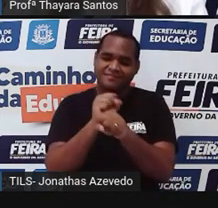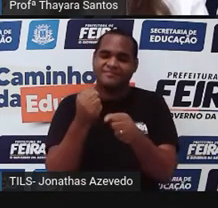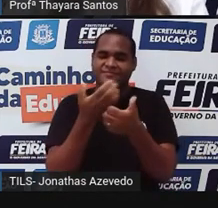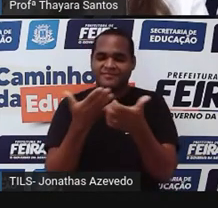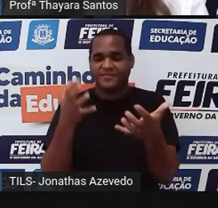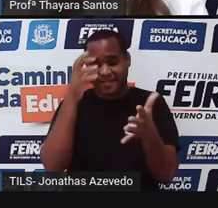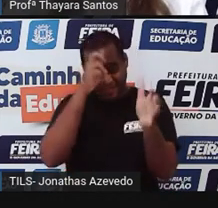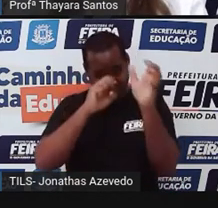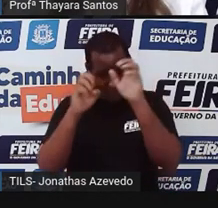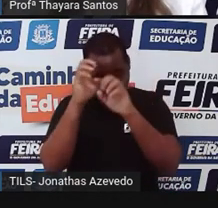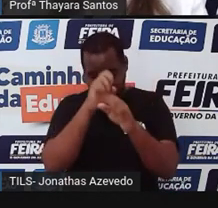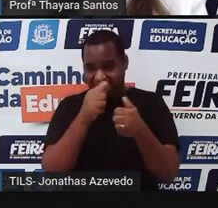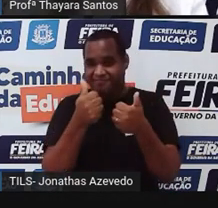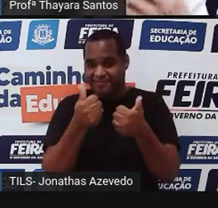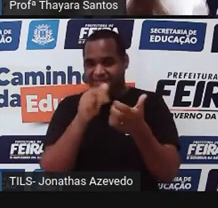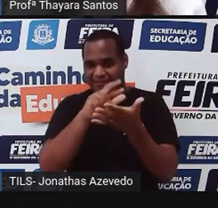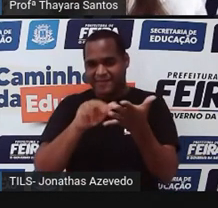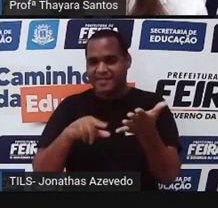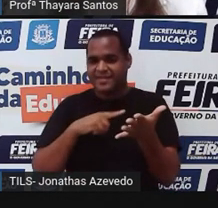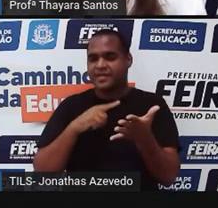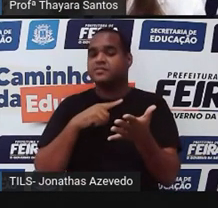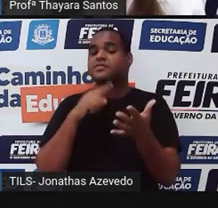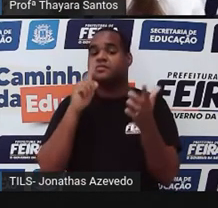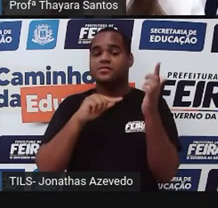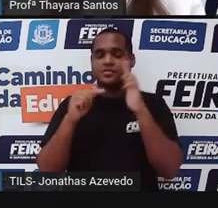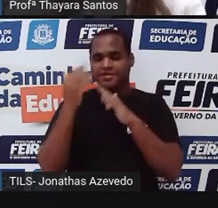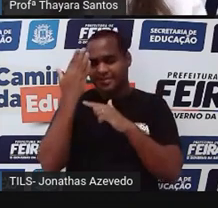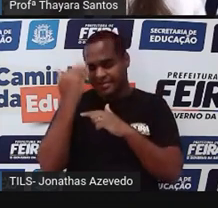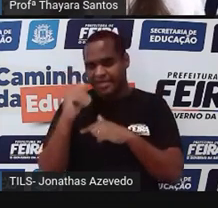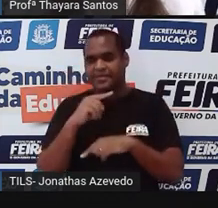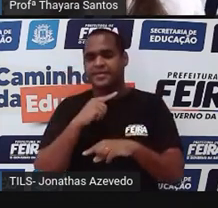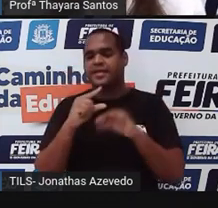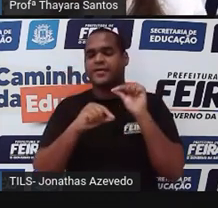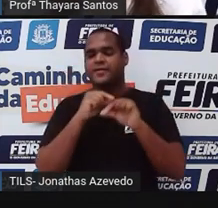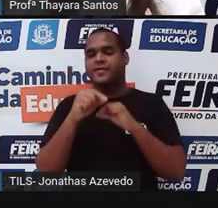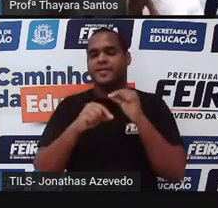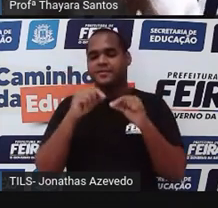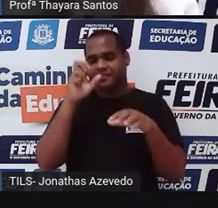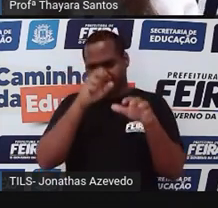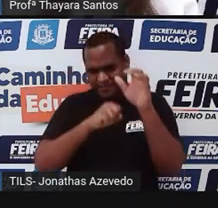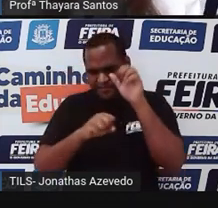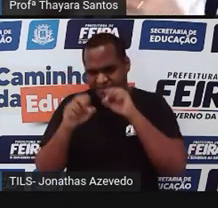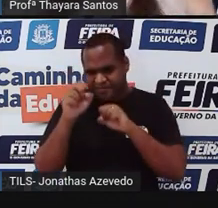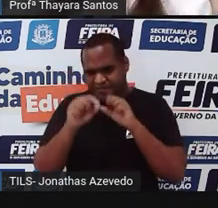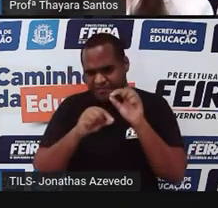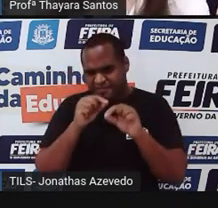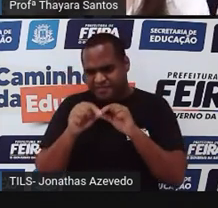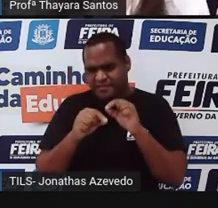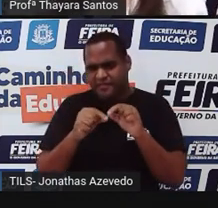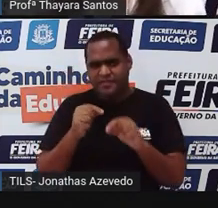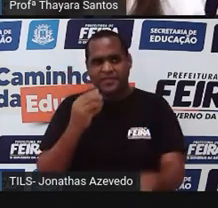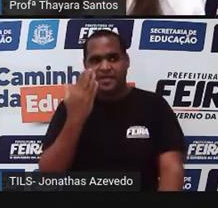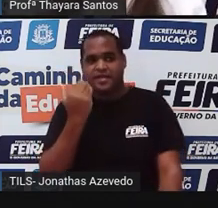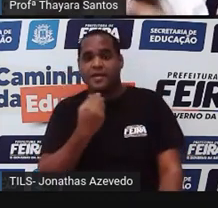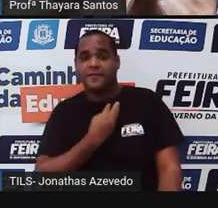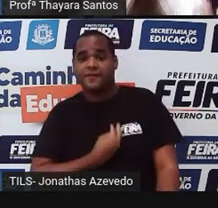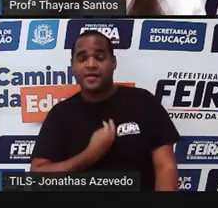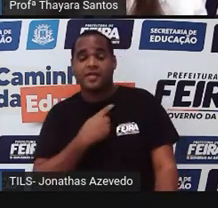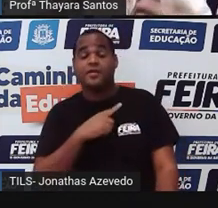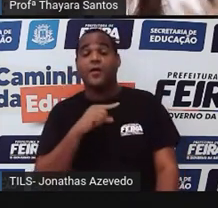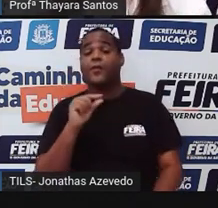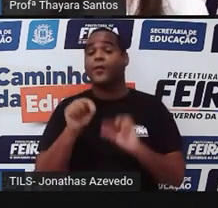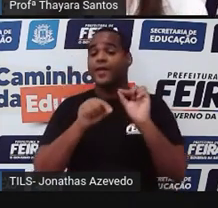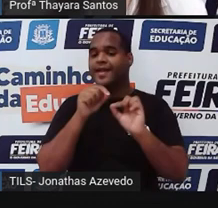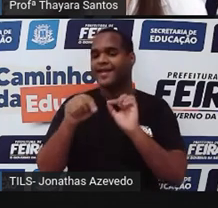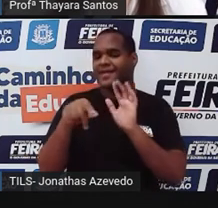que vocês tenham aprendido bastante coisa, que agora já saibam o que é matéria, como é que eu faço pra identificar uma matéria de uma coisa que não é matéria, quais são